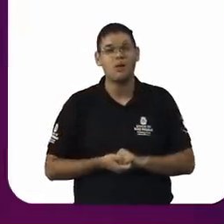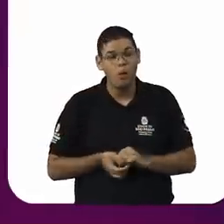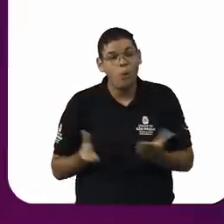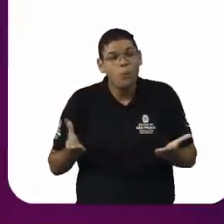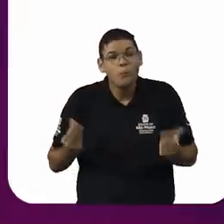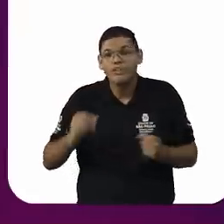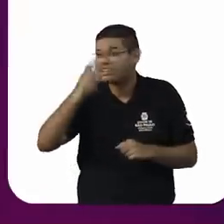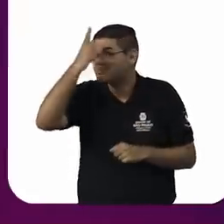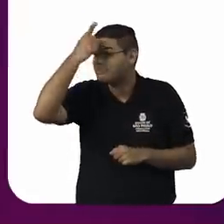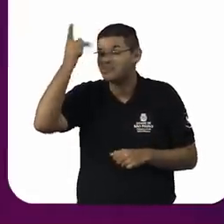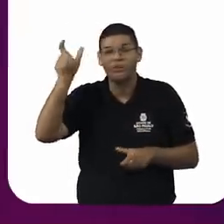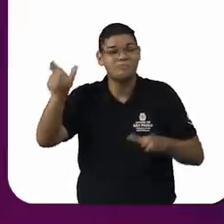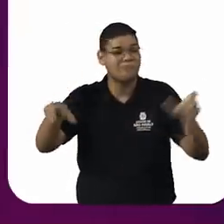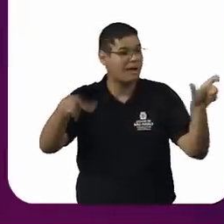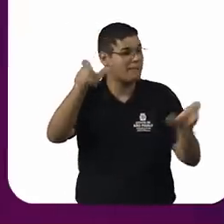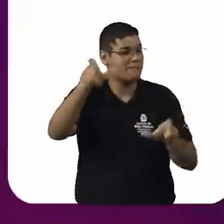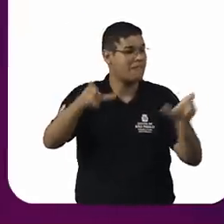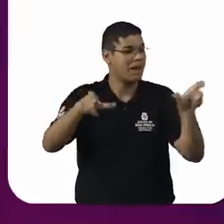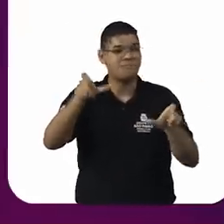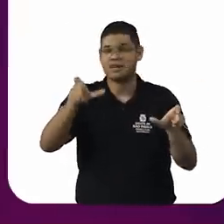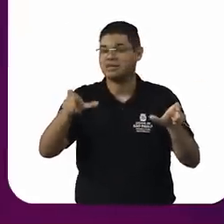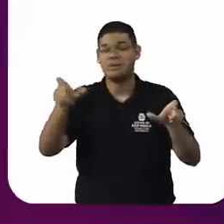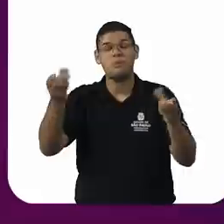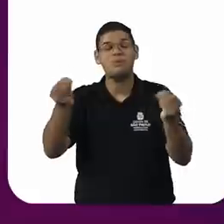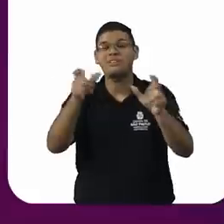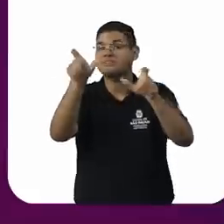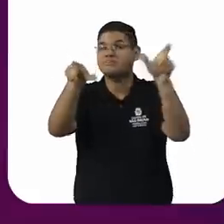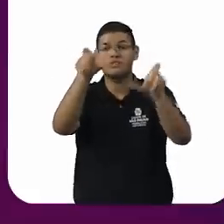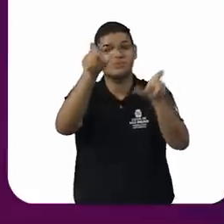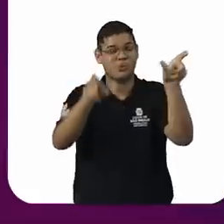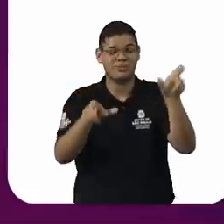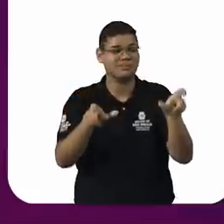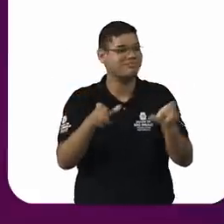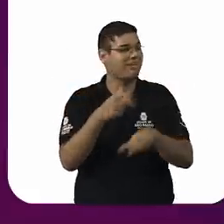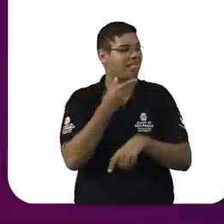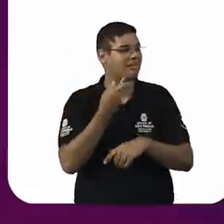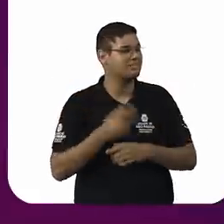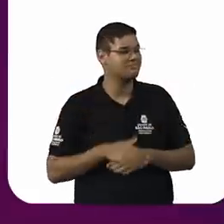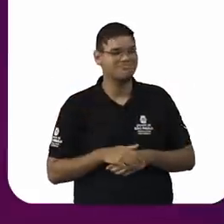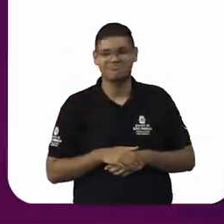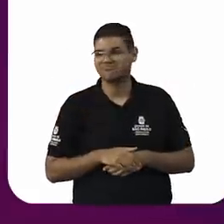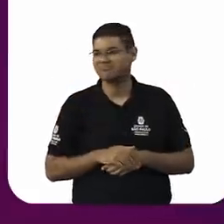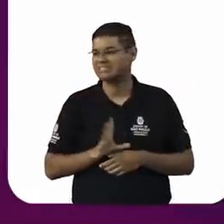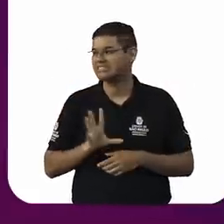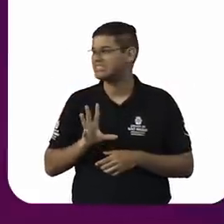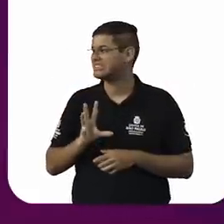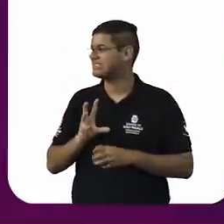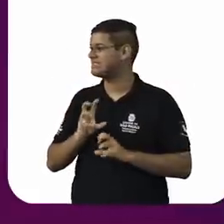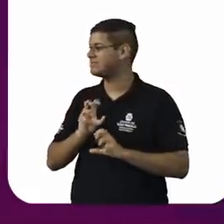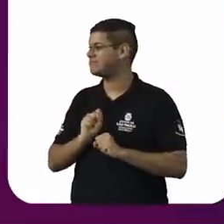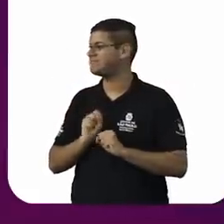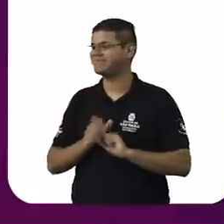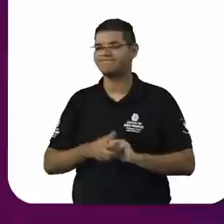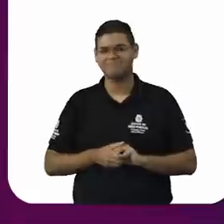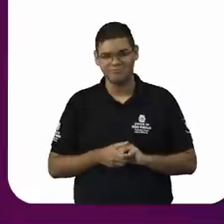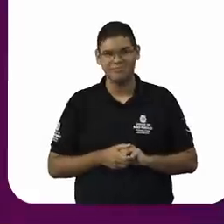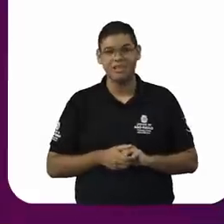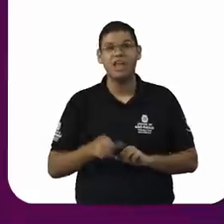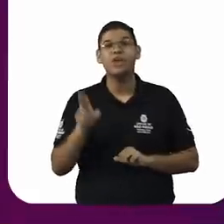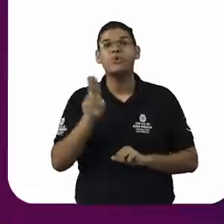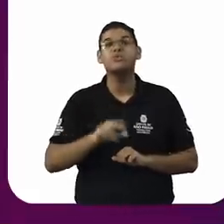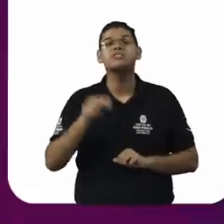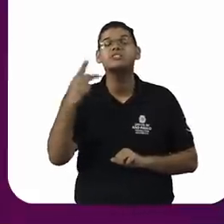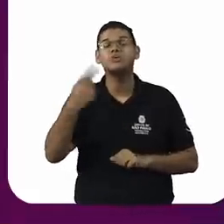Pessoas desonestas instrumentalizaram o discurso religioso, se apropriaram e usam o discurso